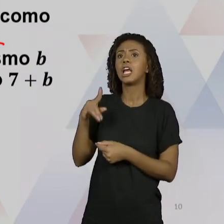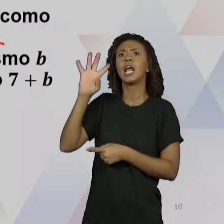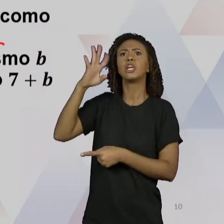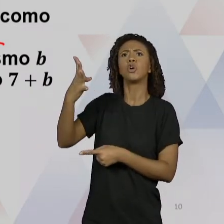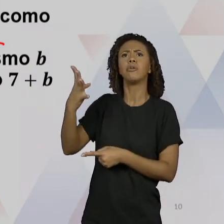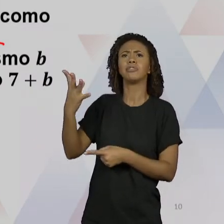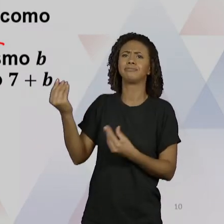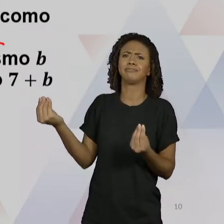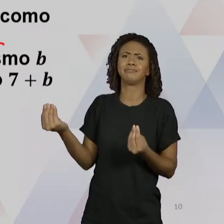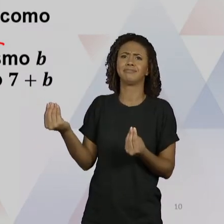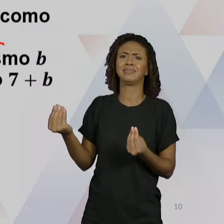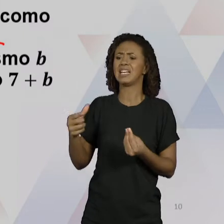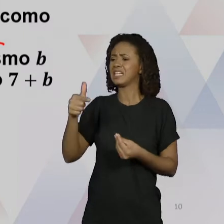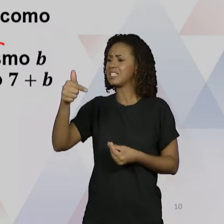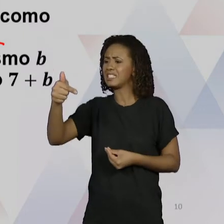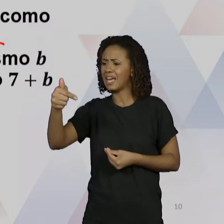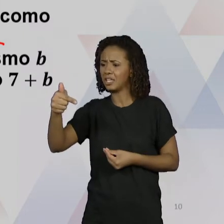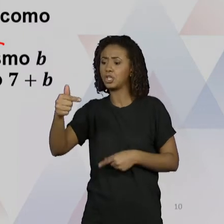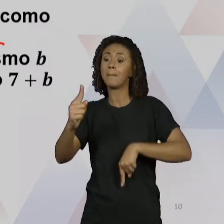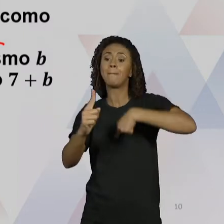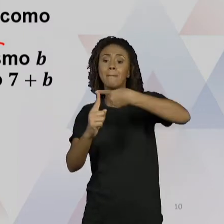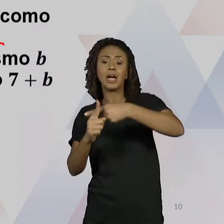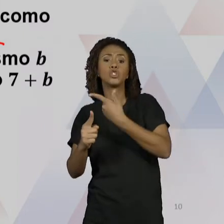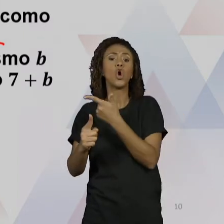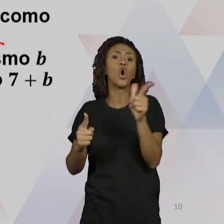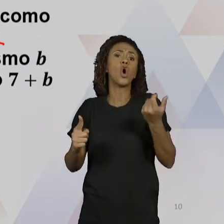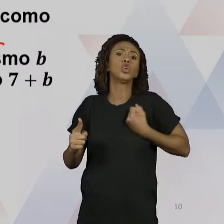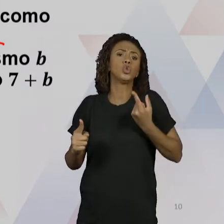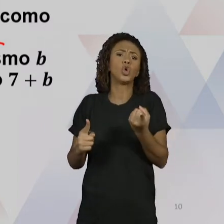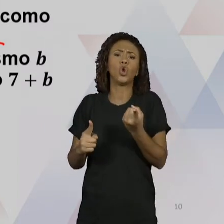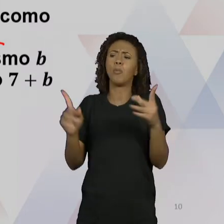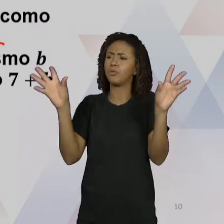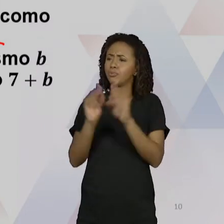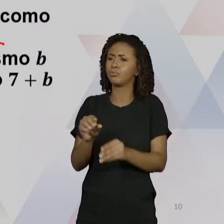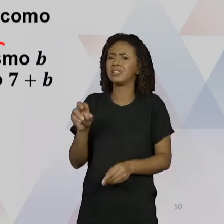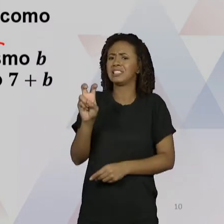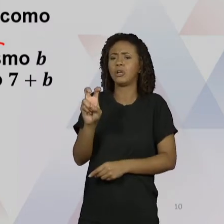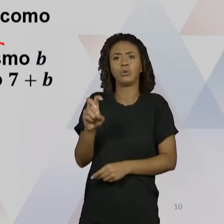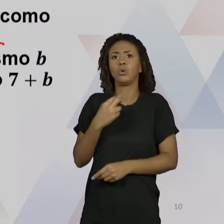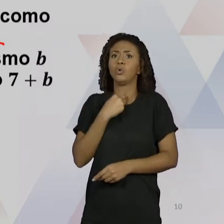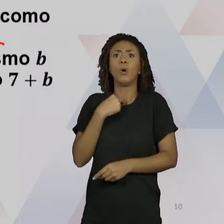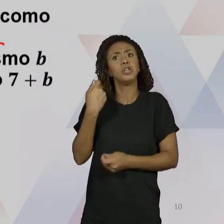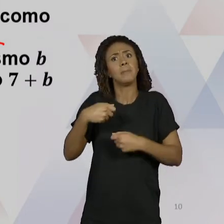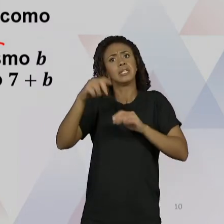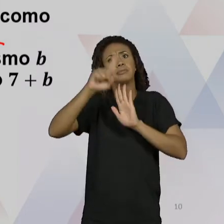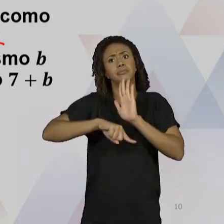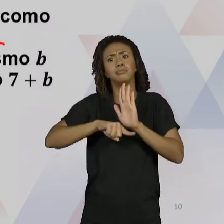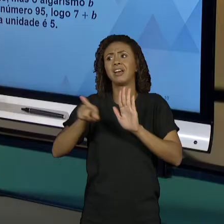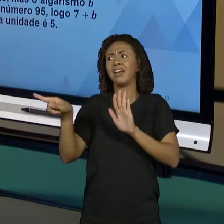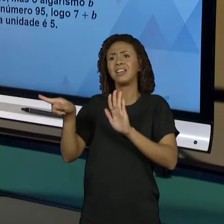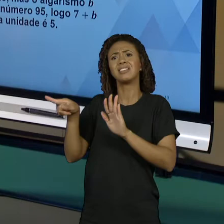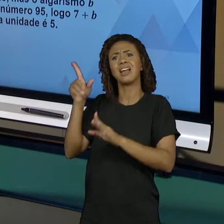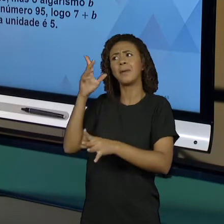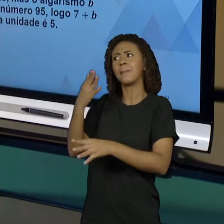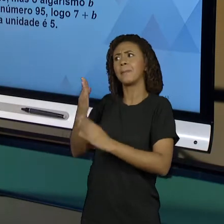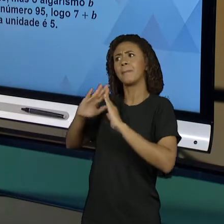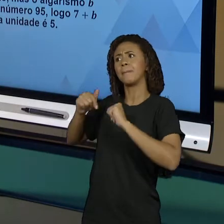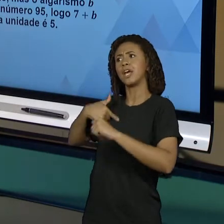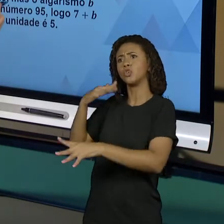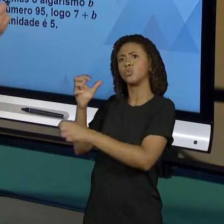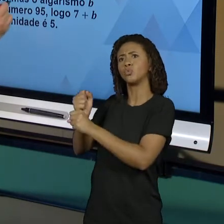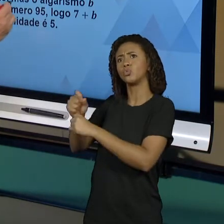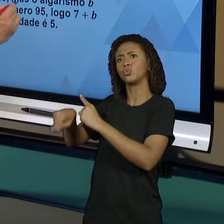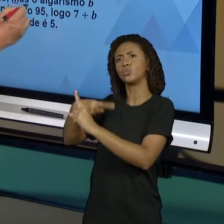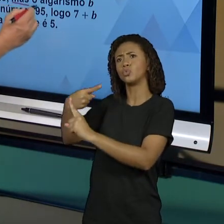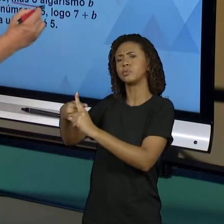Porque 7 somado com que número natural vai dar 5? Não pode. Você teria que estar descontando alguma coisa. Eu estou somando. Mas vamos